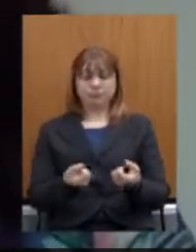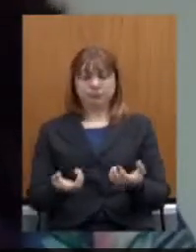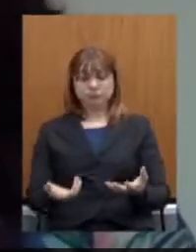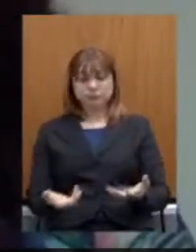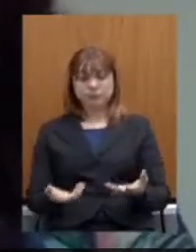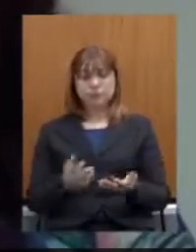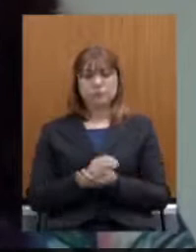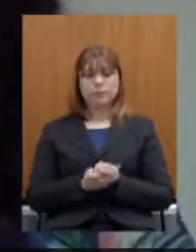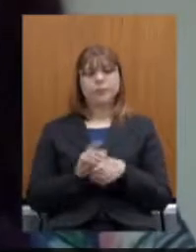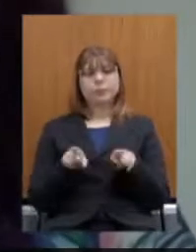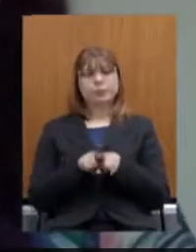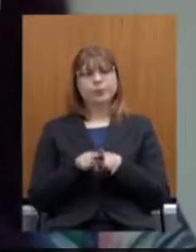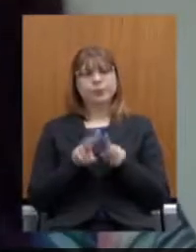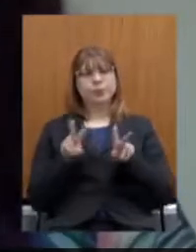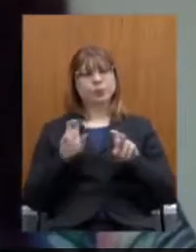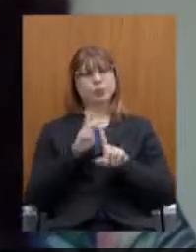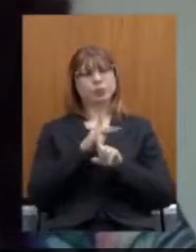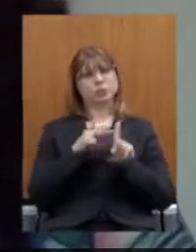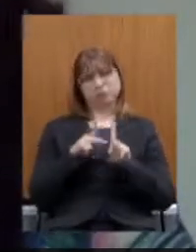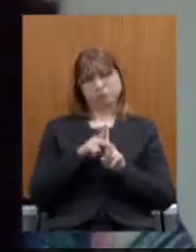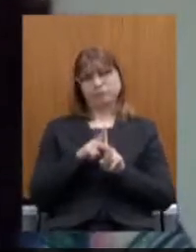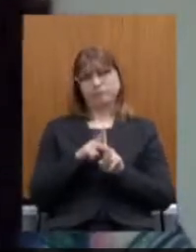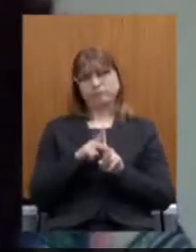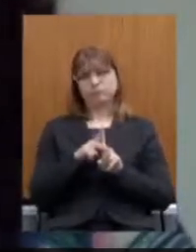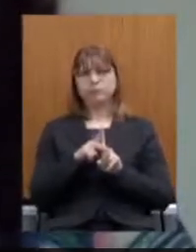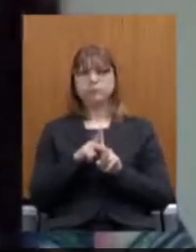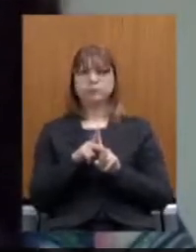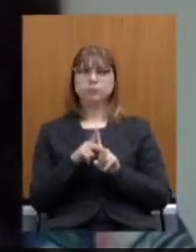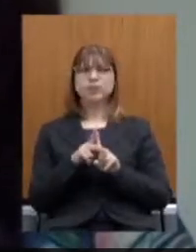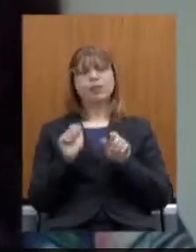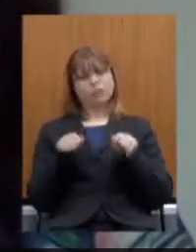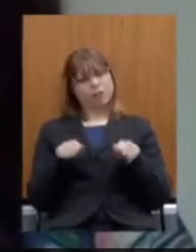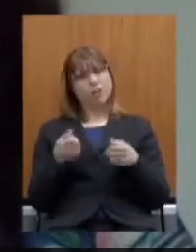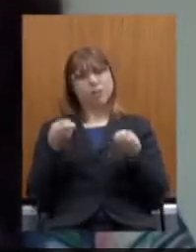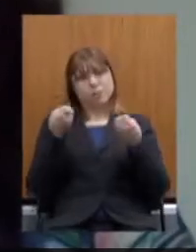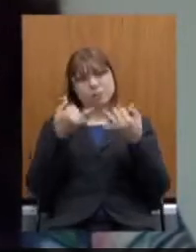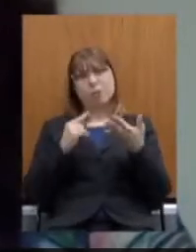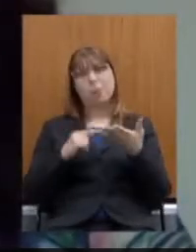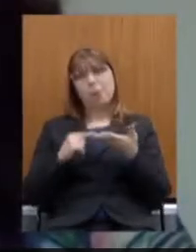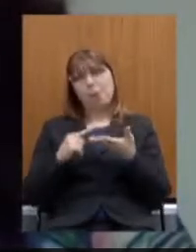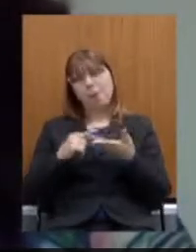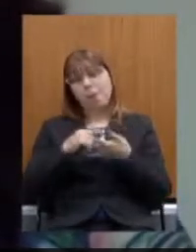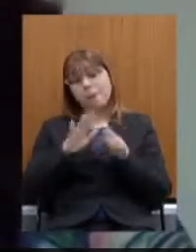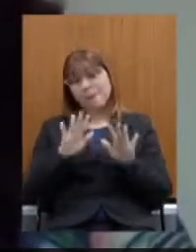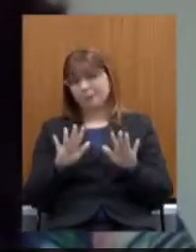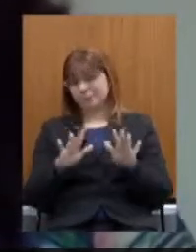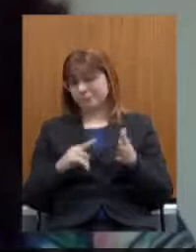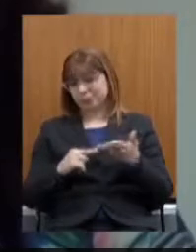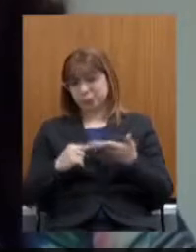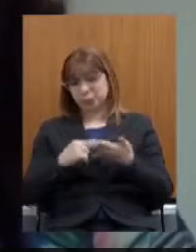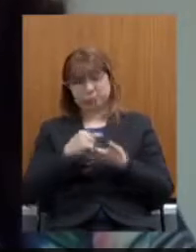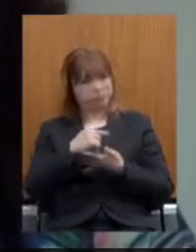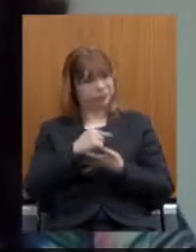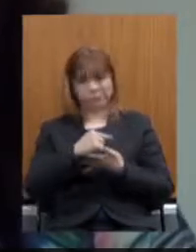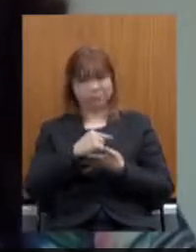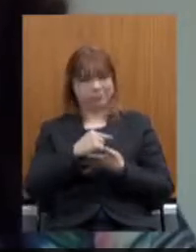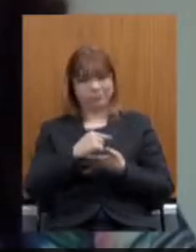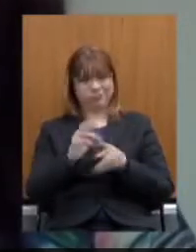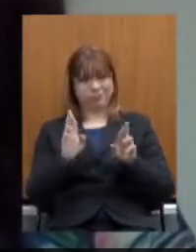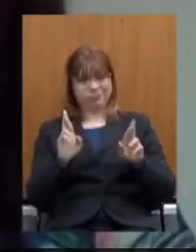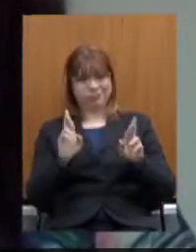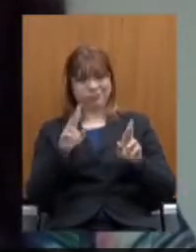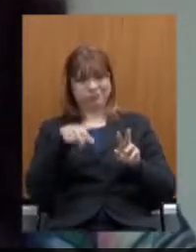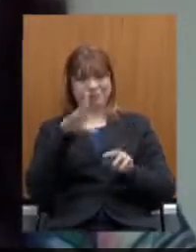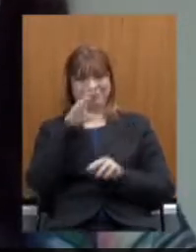previdência. Ela pode ter muitas explicações, mas nenhuma delas é responsabilidade do servidor.